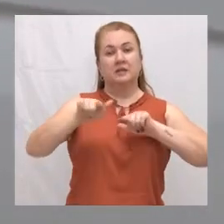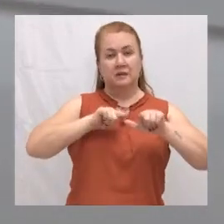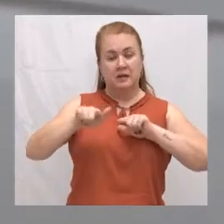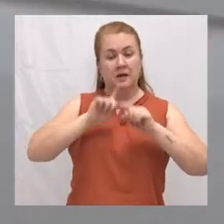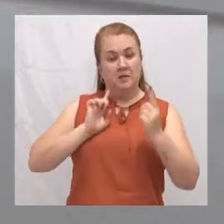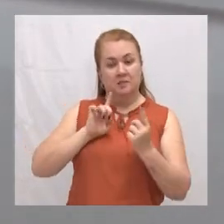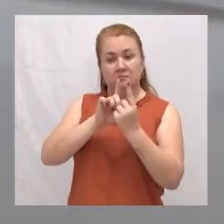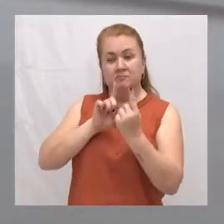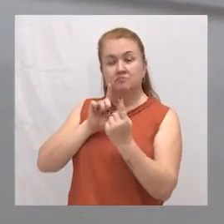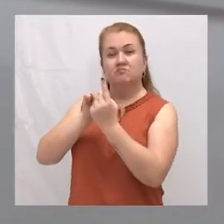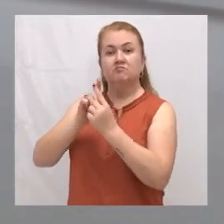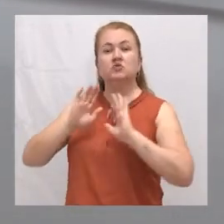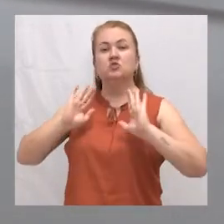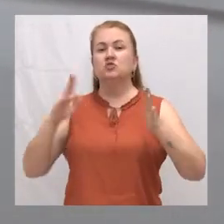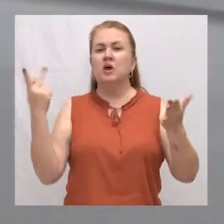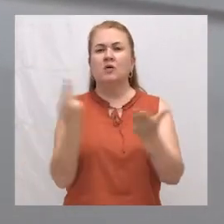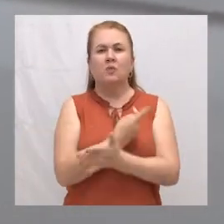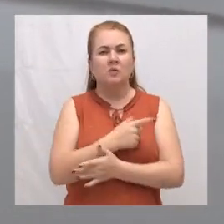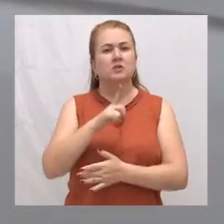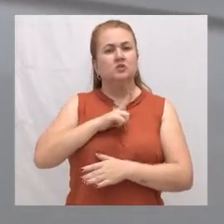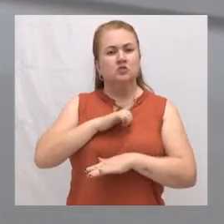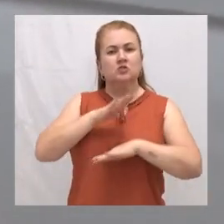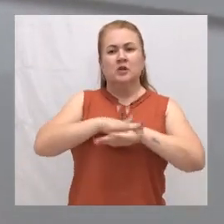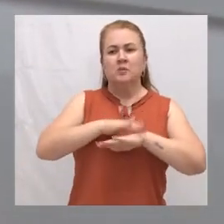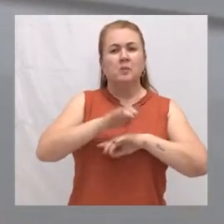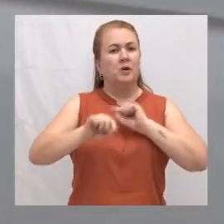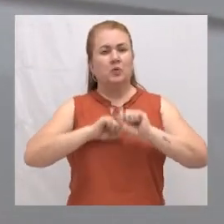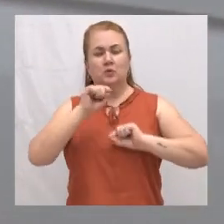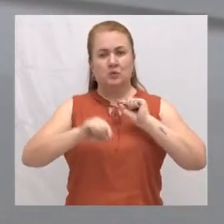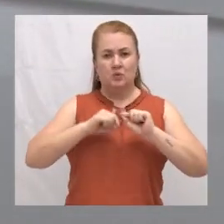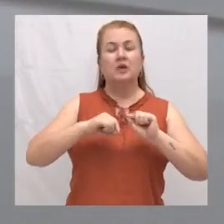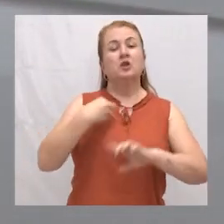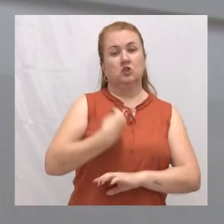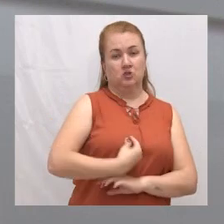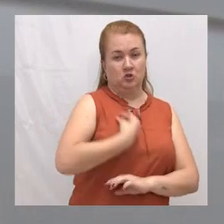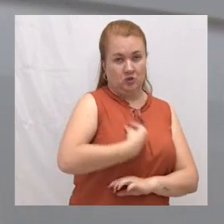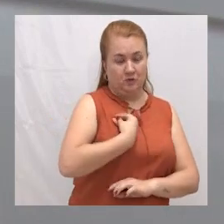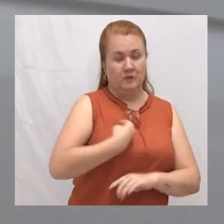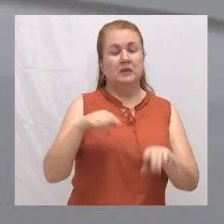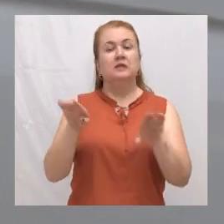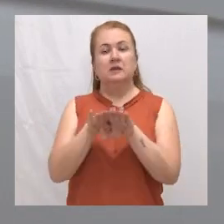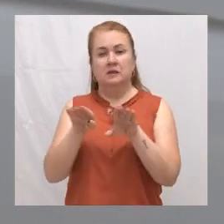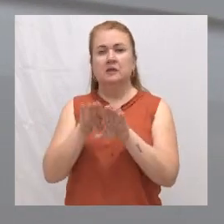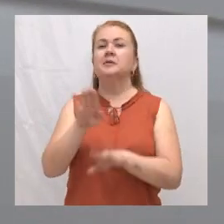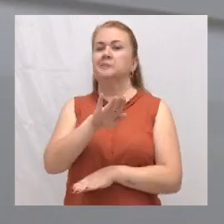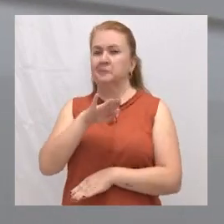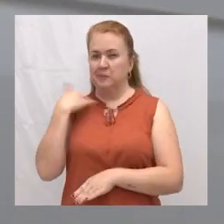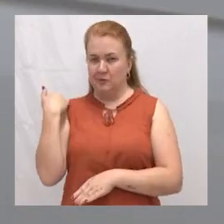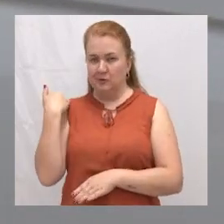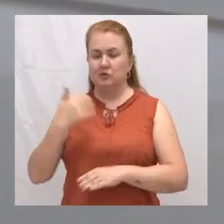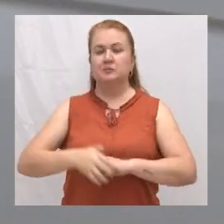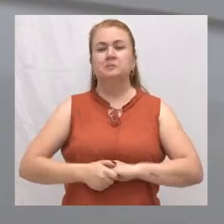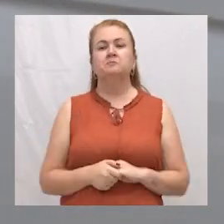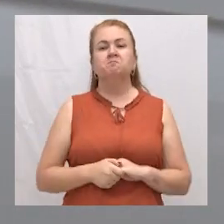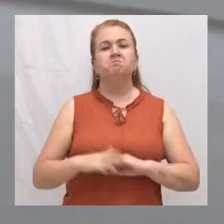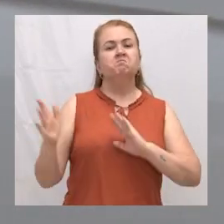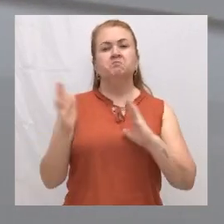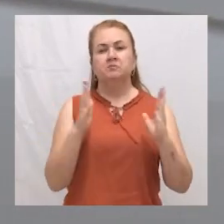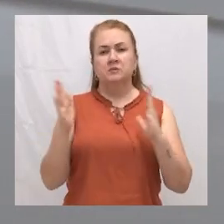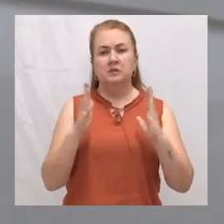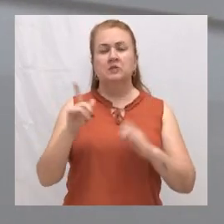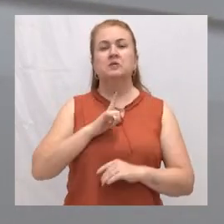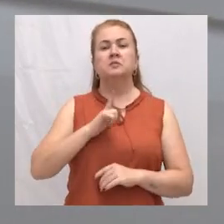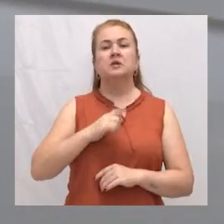atendimentos muitas vezes lidam com situações difíceis, que podem significar a diferença entre a vida e a morte. Nesse período